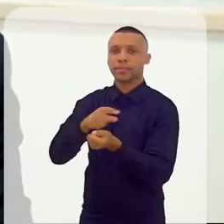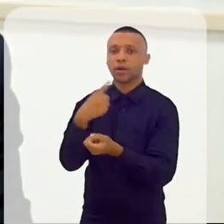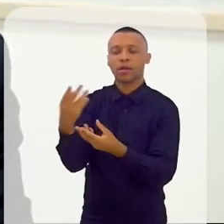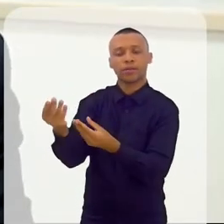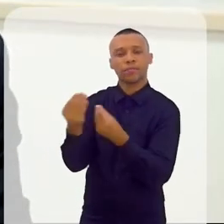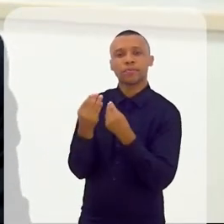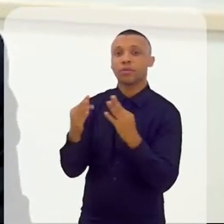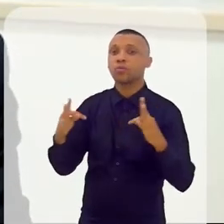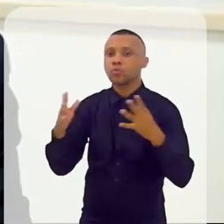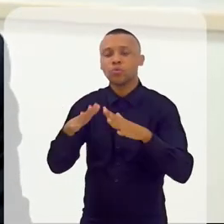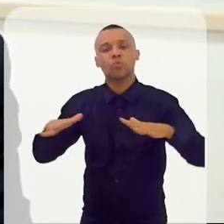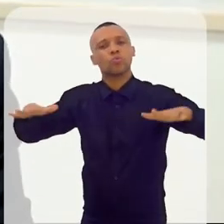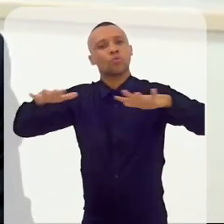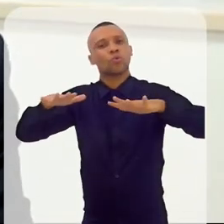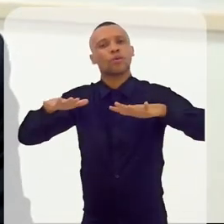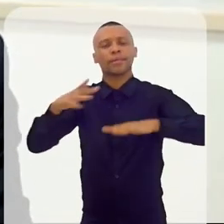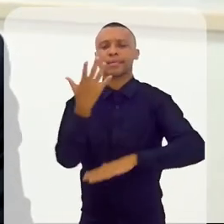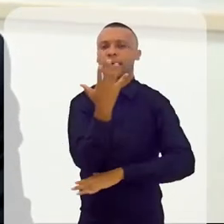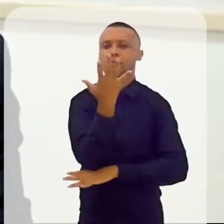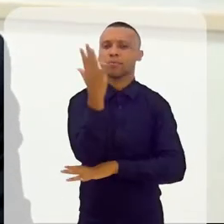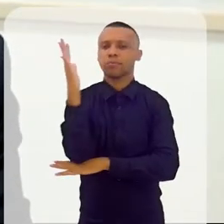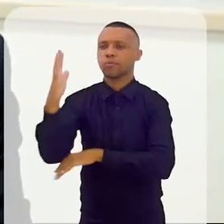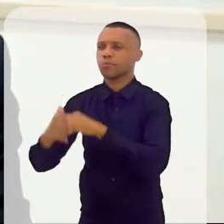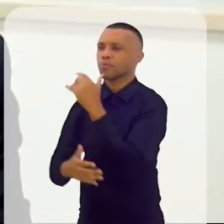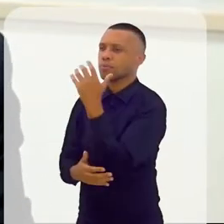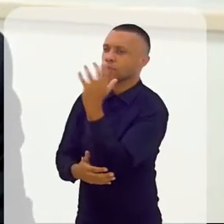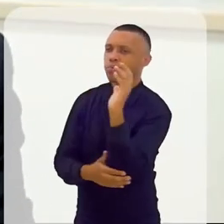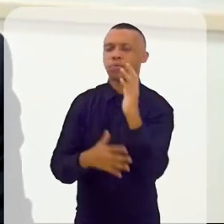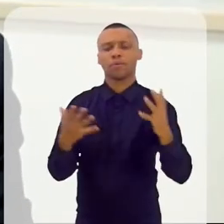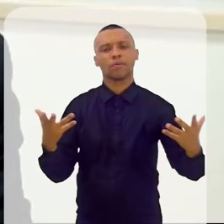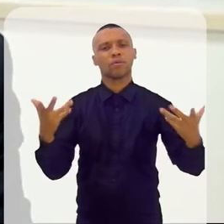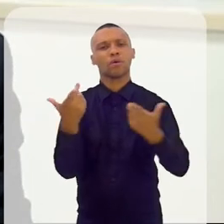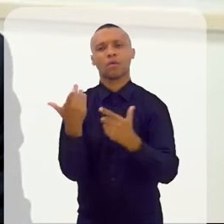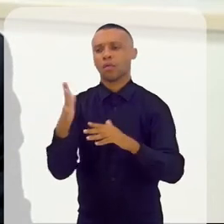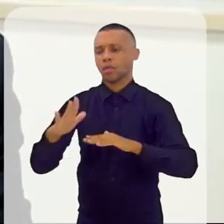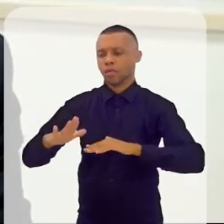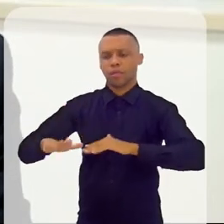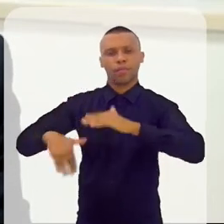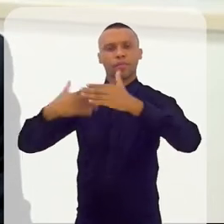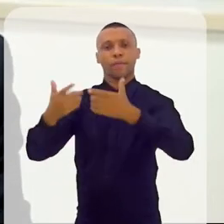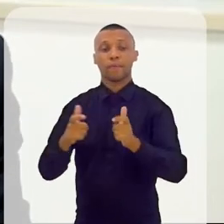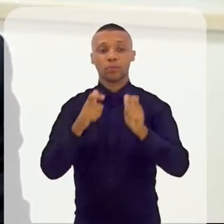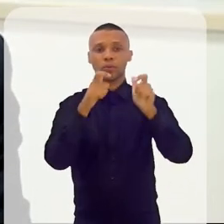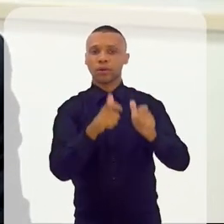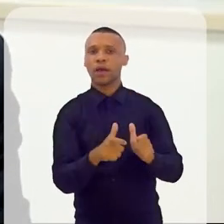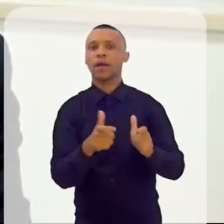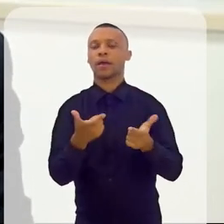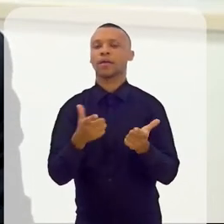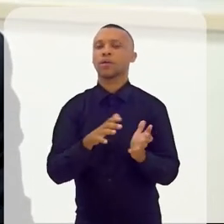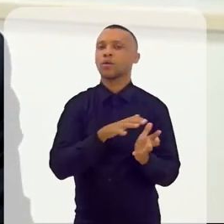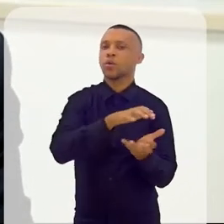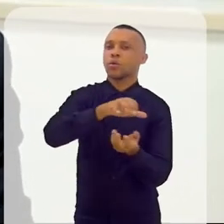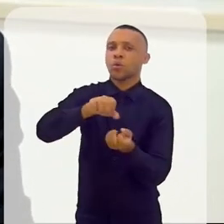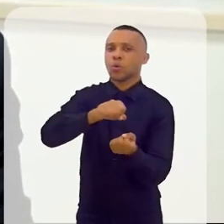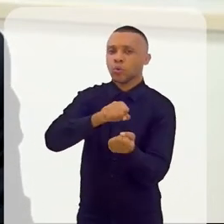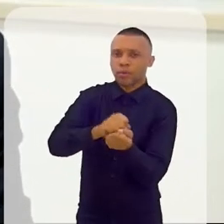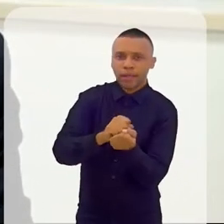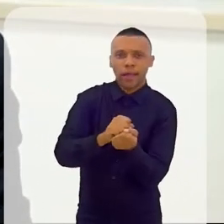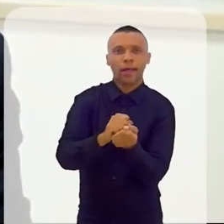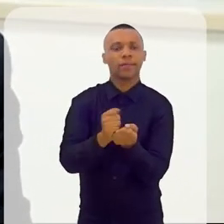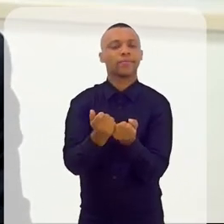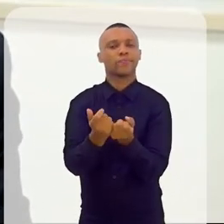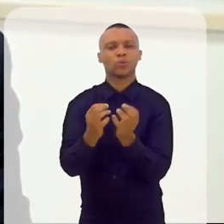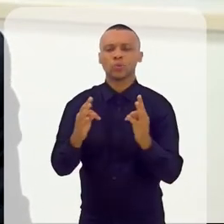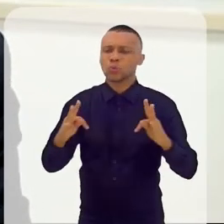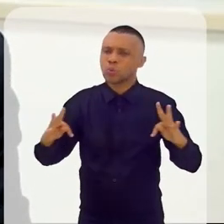recebemos tudo o que está aí, essa natureza fantástica, o desenvolvimento local sustentável, os homens foram